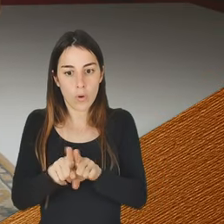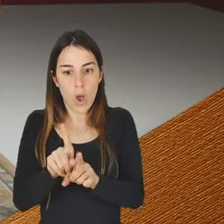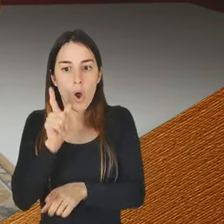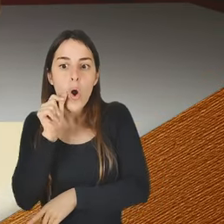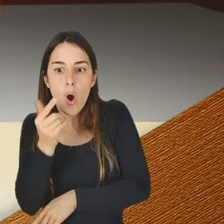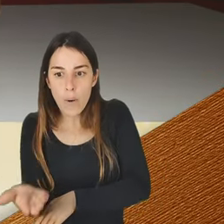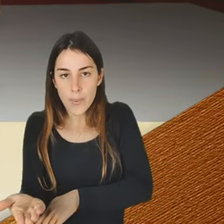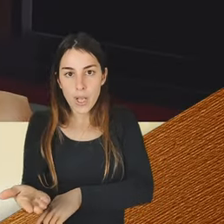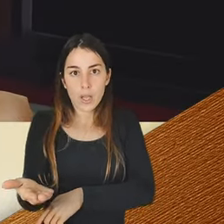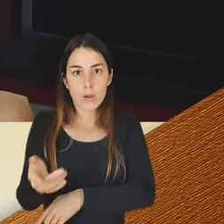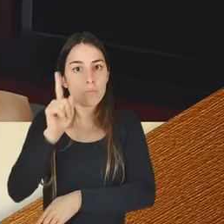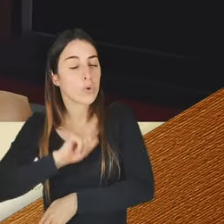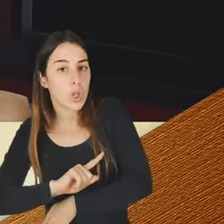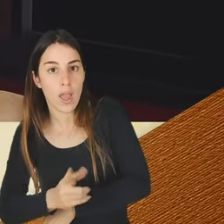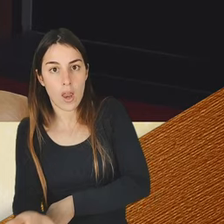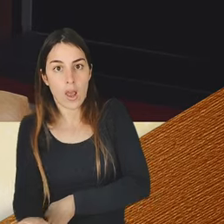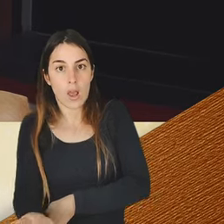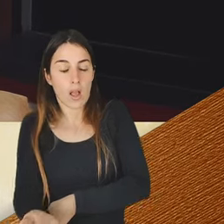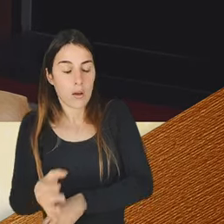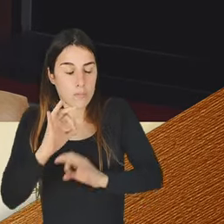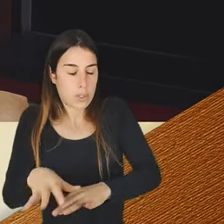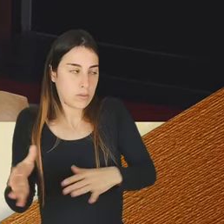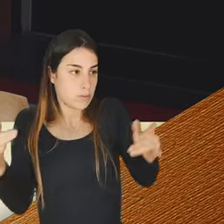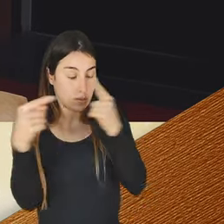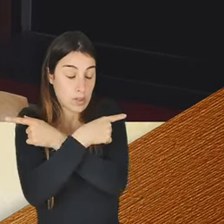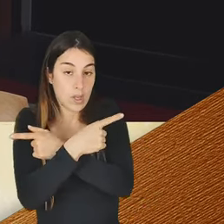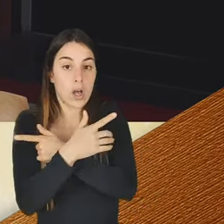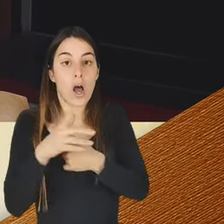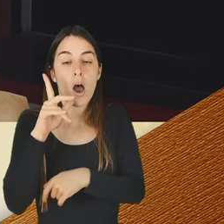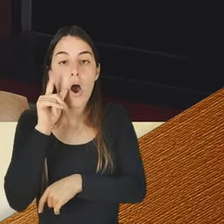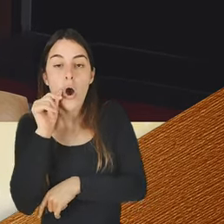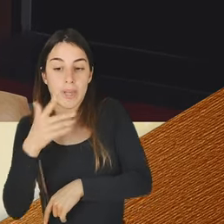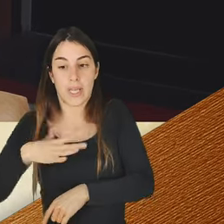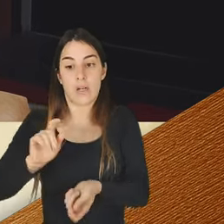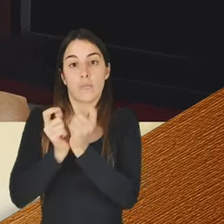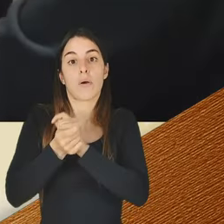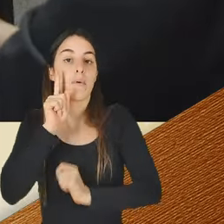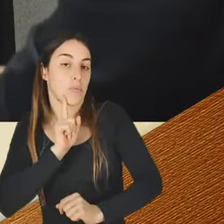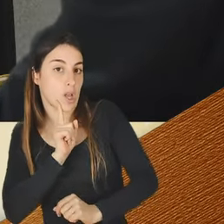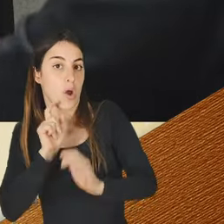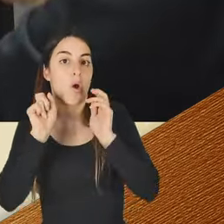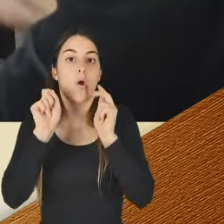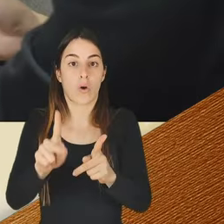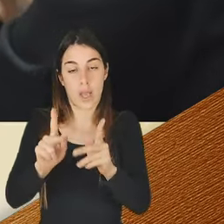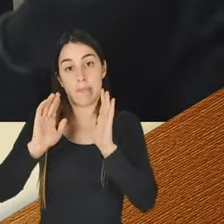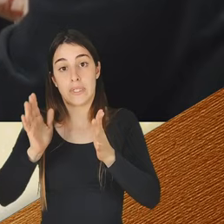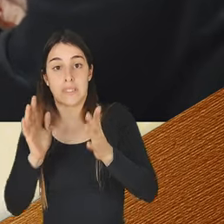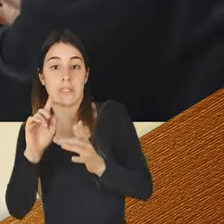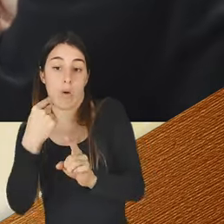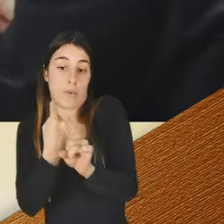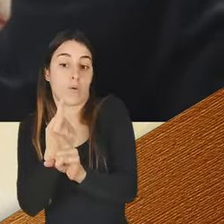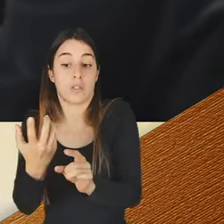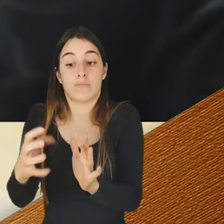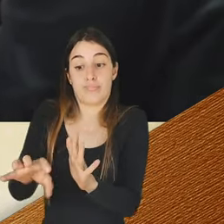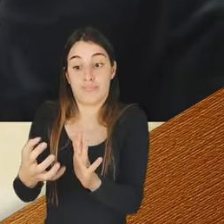Eu percebo... Mulher, foda-se. E eu percebo que... Imagina, um homem que se queira tornar mulher já vai precisar de uma rótula ou outra eventualmente. Estás a perceber